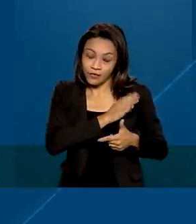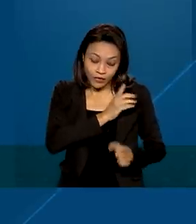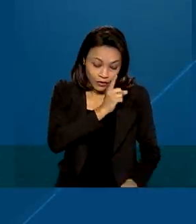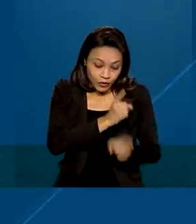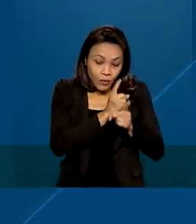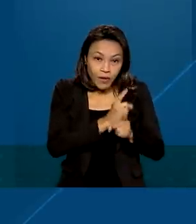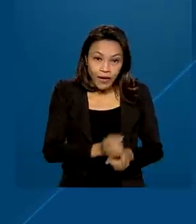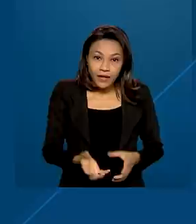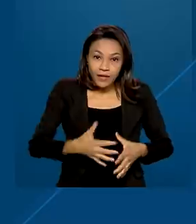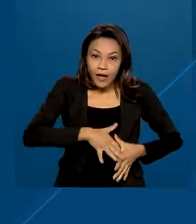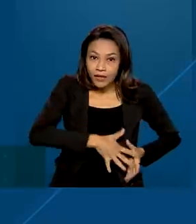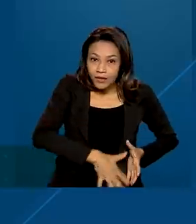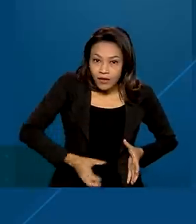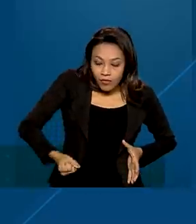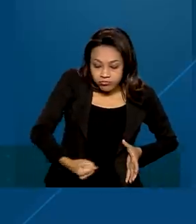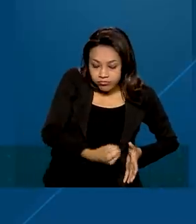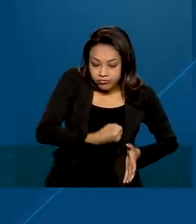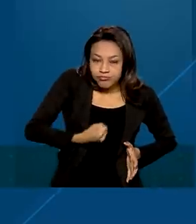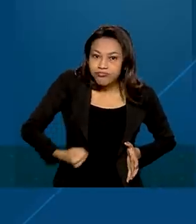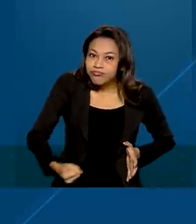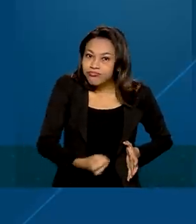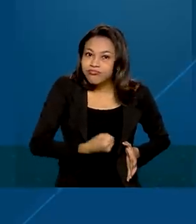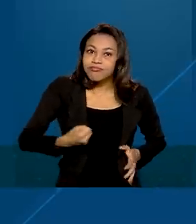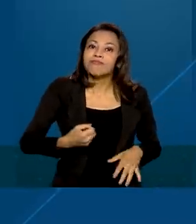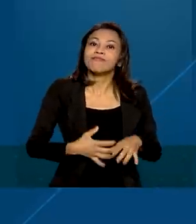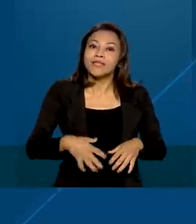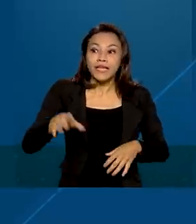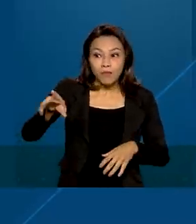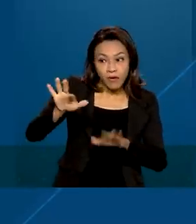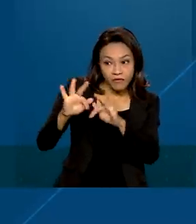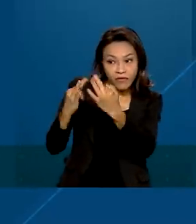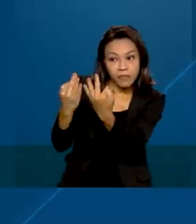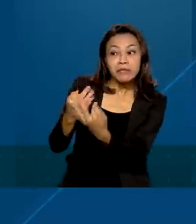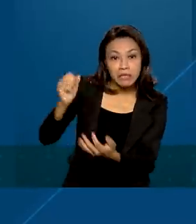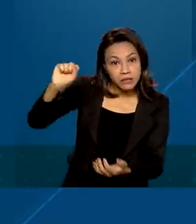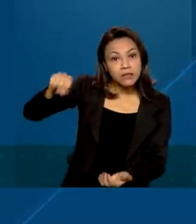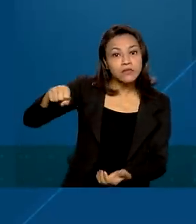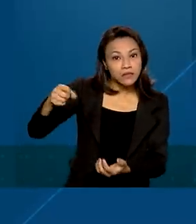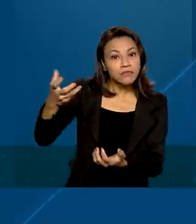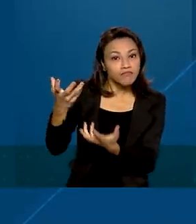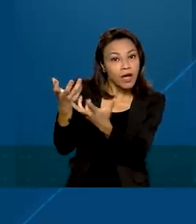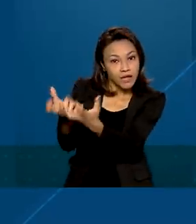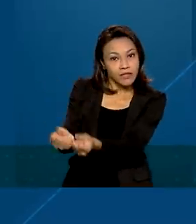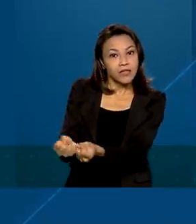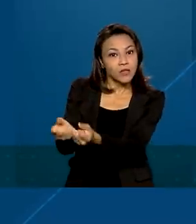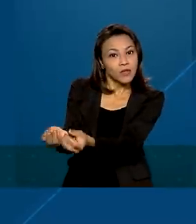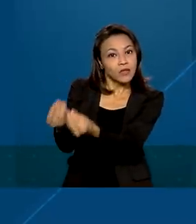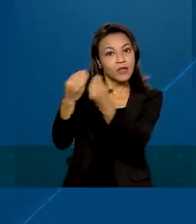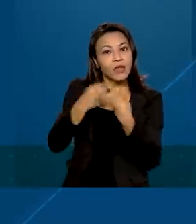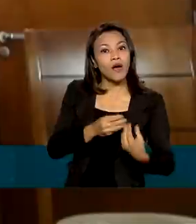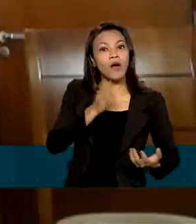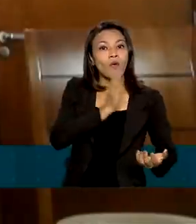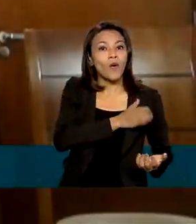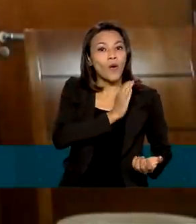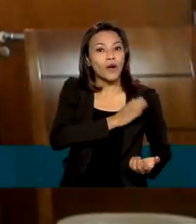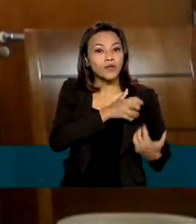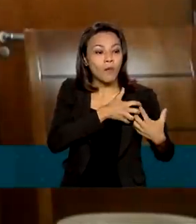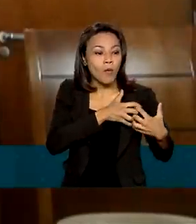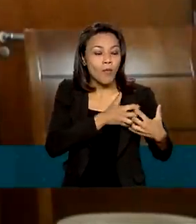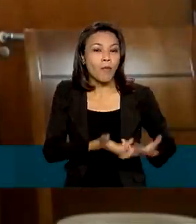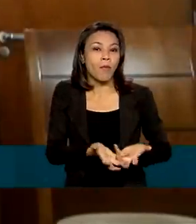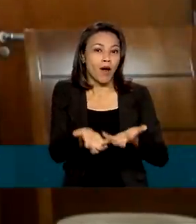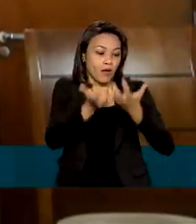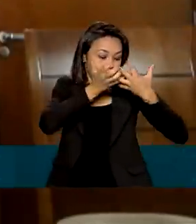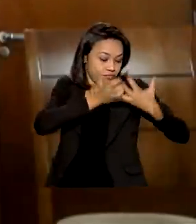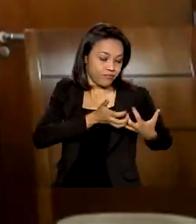gestação. E foi o sim de uma família doadora que devolveu ao menino uma vida normal. Uma família que a